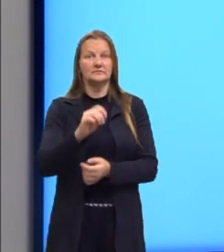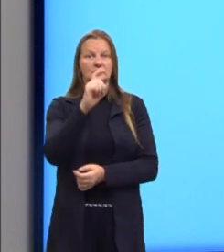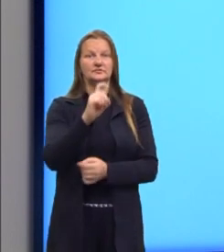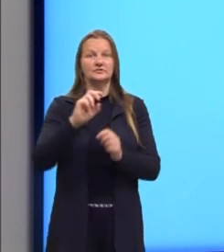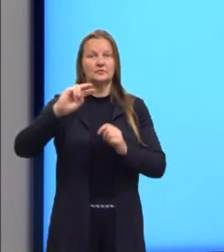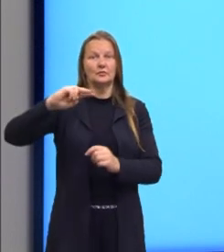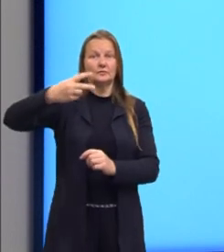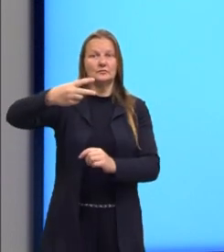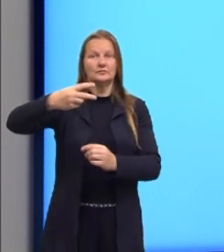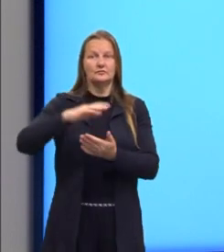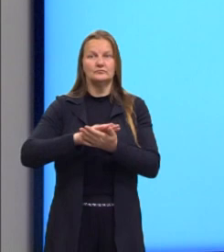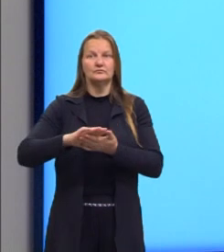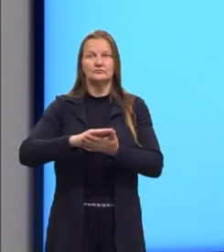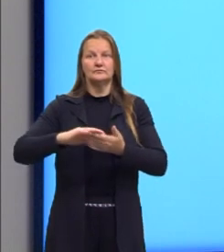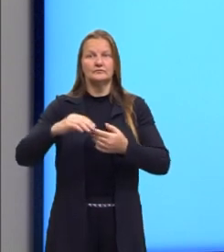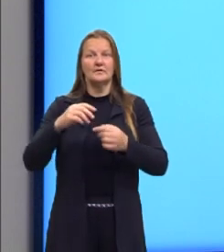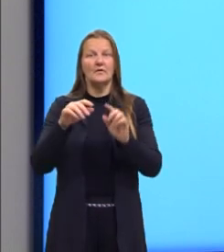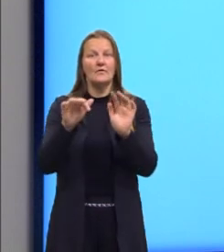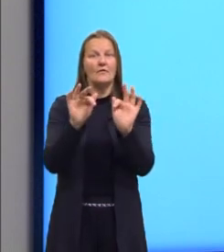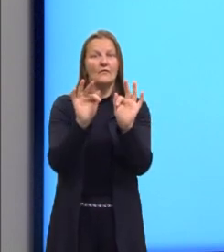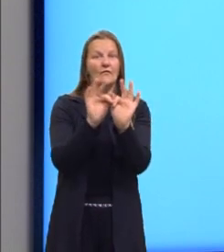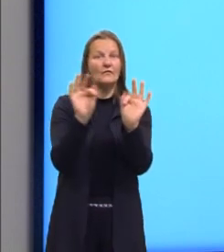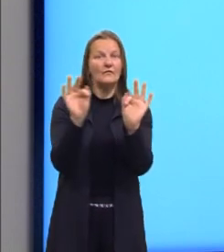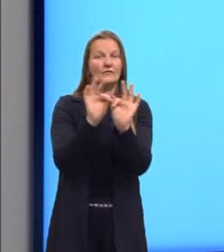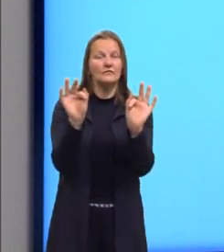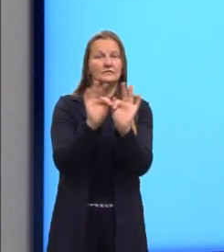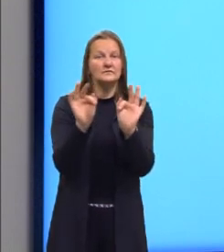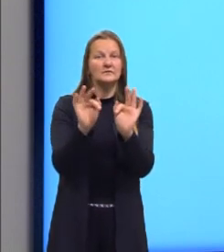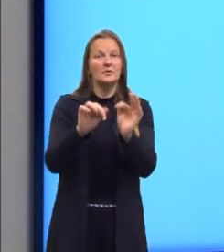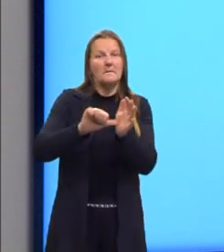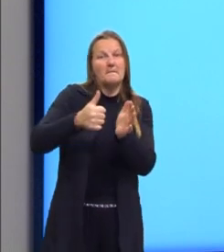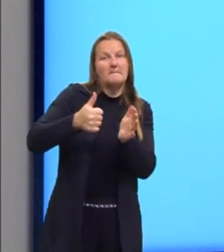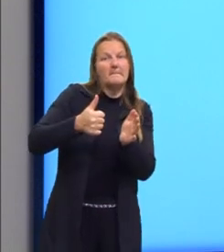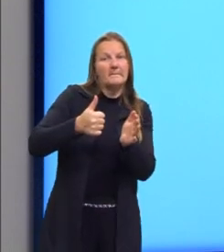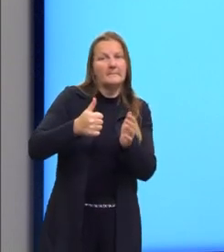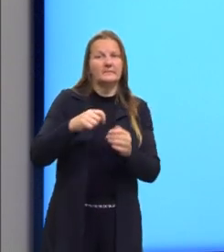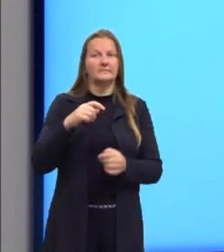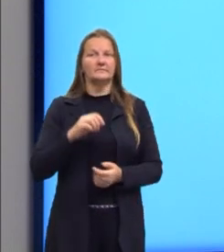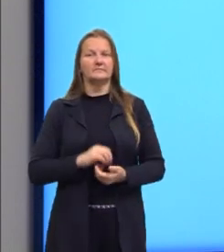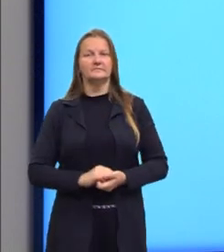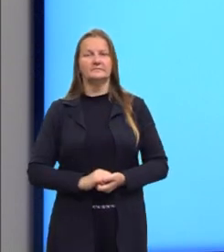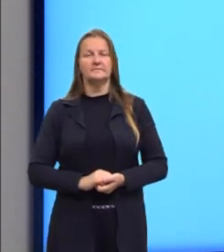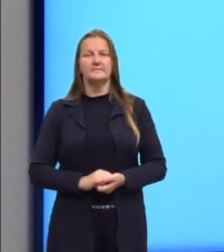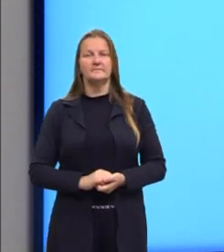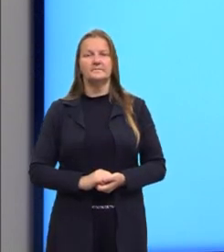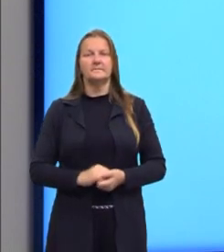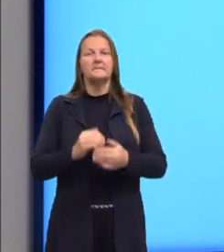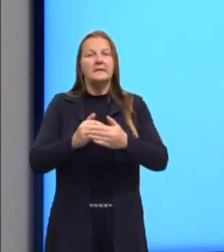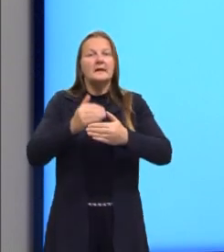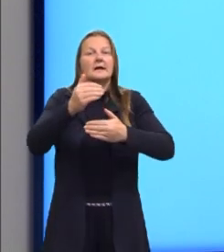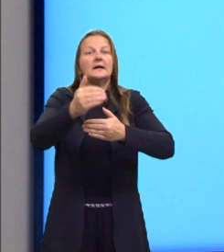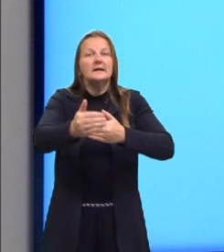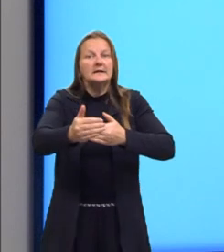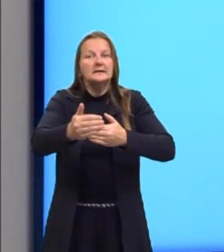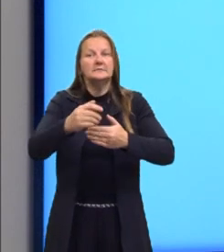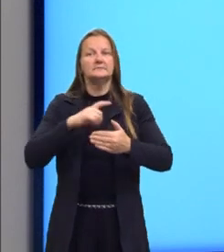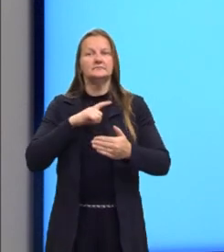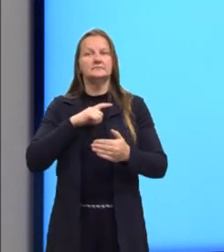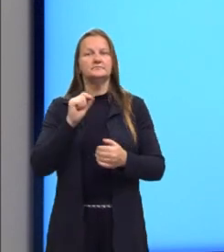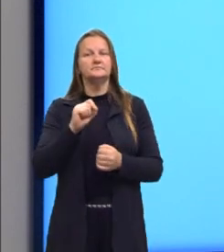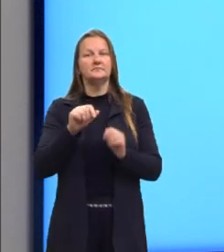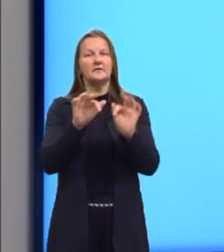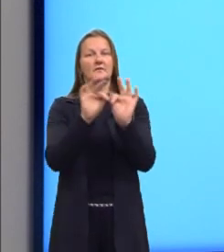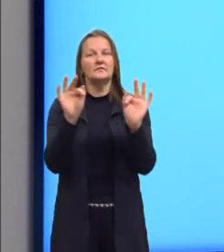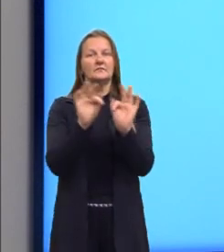ao quadrado e a nossa função passa a ser uma função de primeiro grau. Além da lei de formação, essa